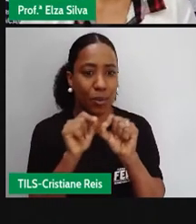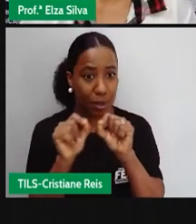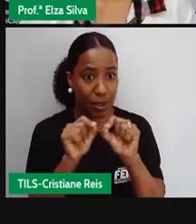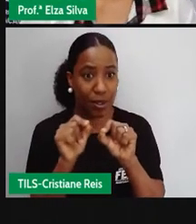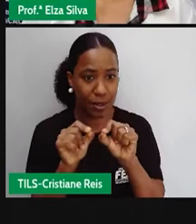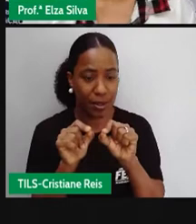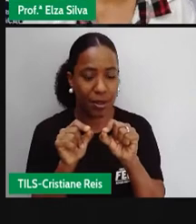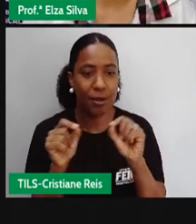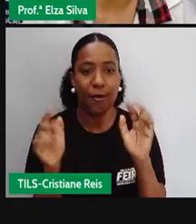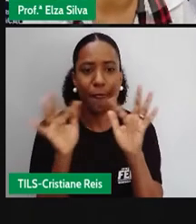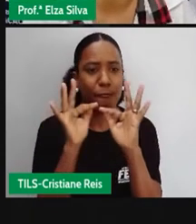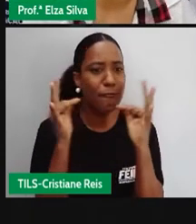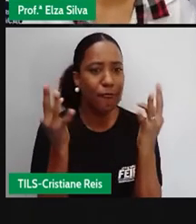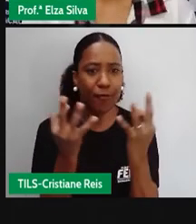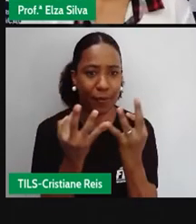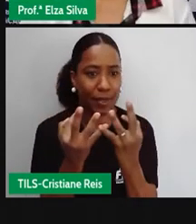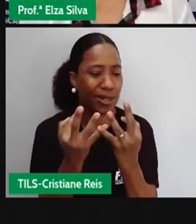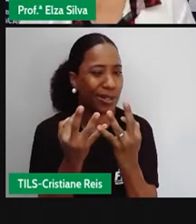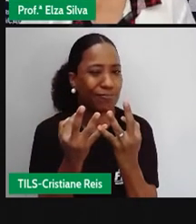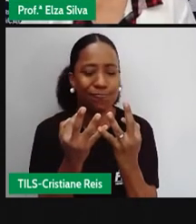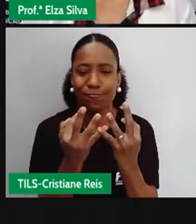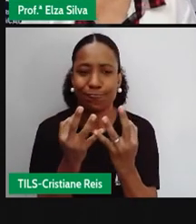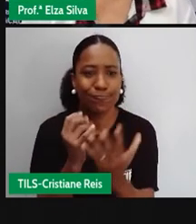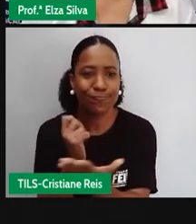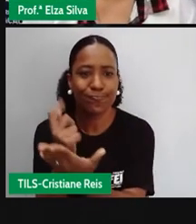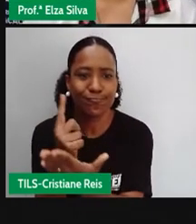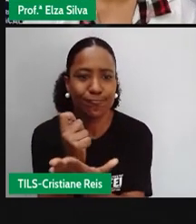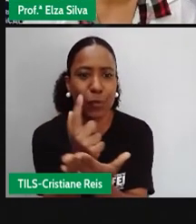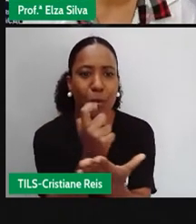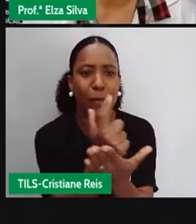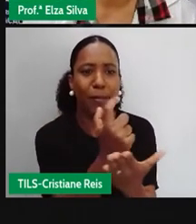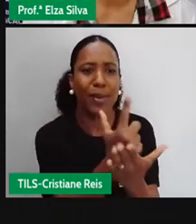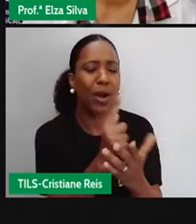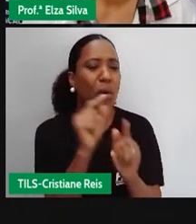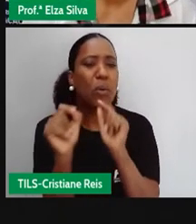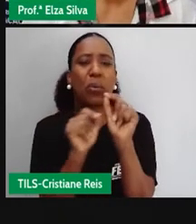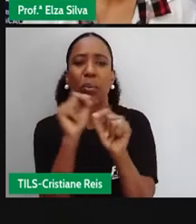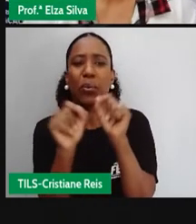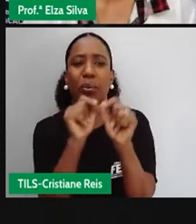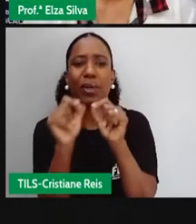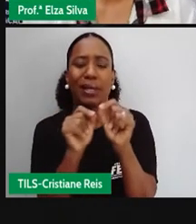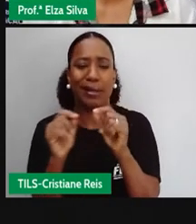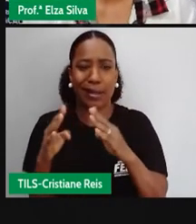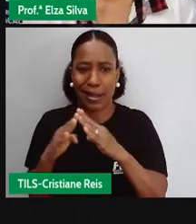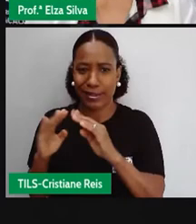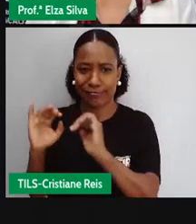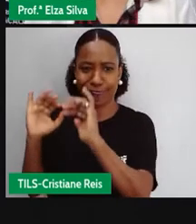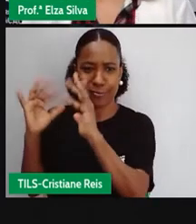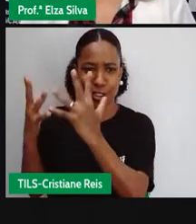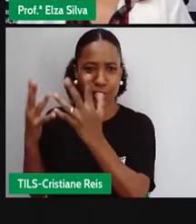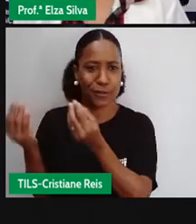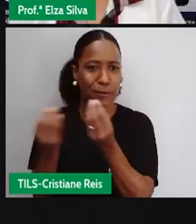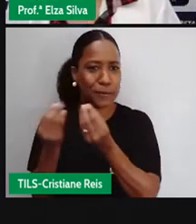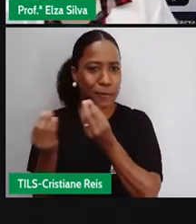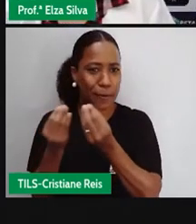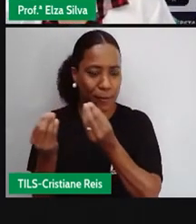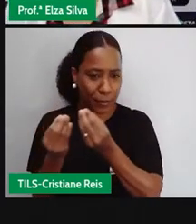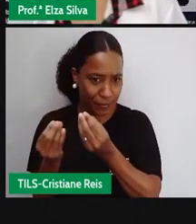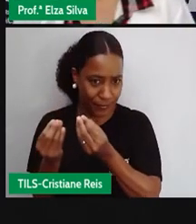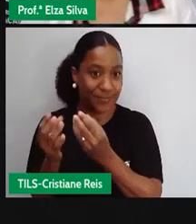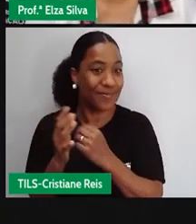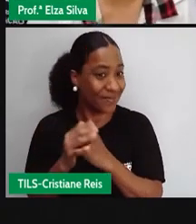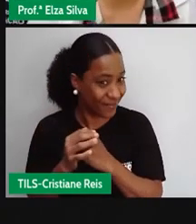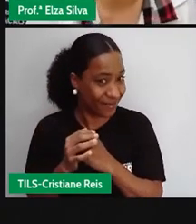elas não sabem exatamente o que comprar para que a festa aconteça. Então, as famílias